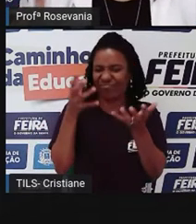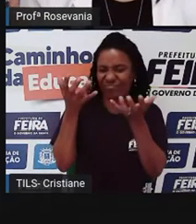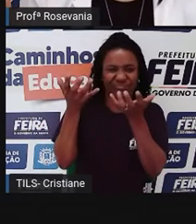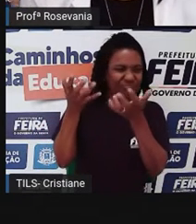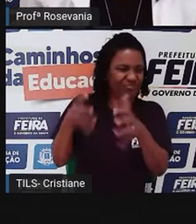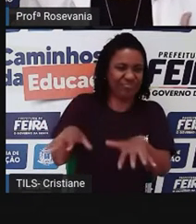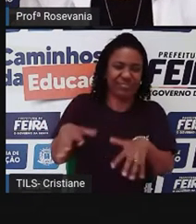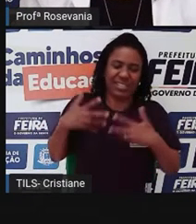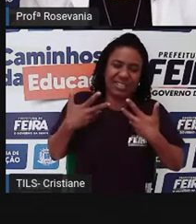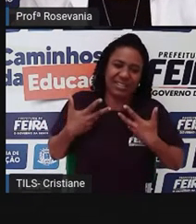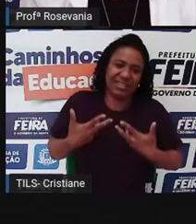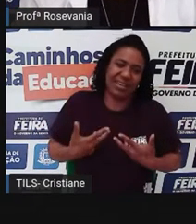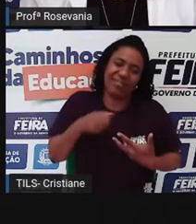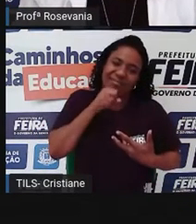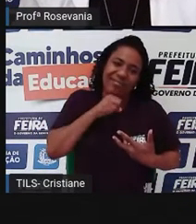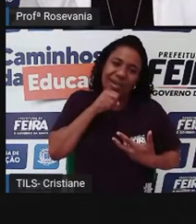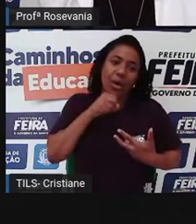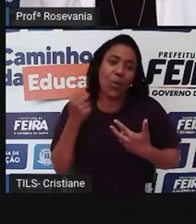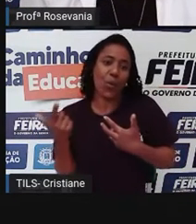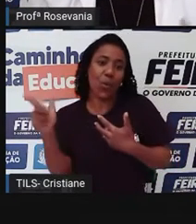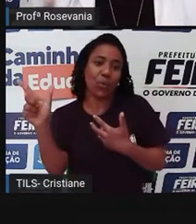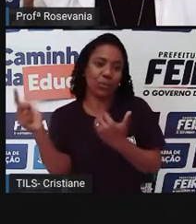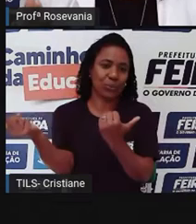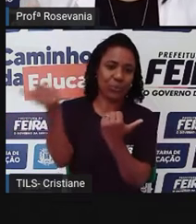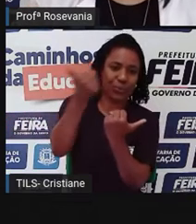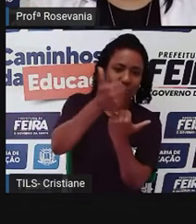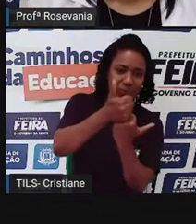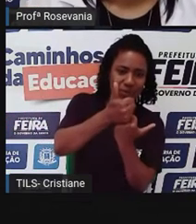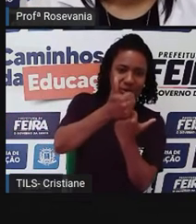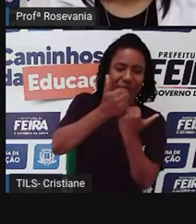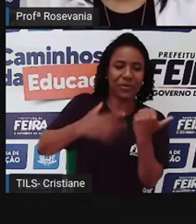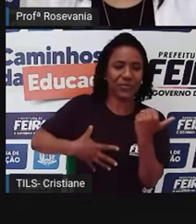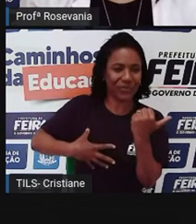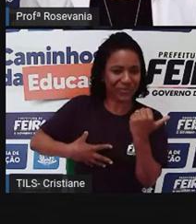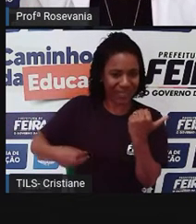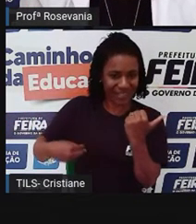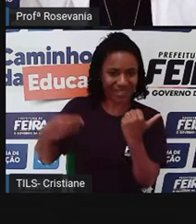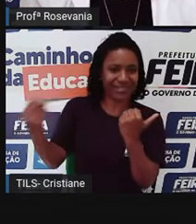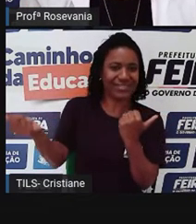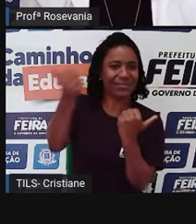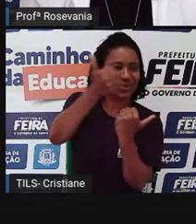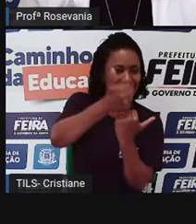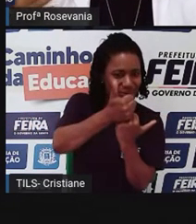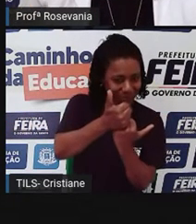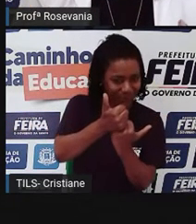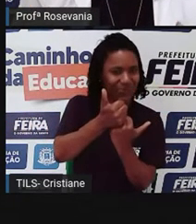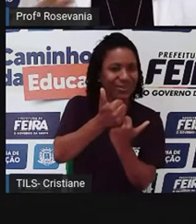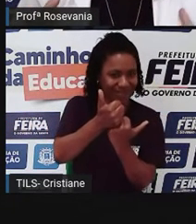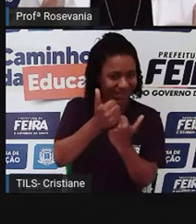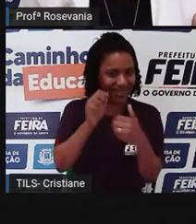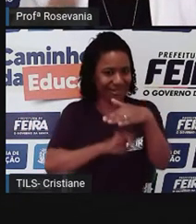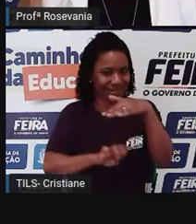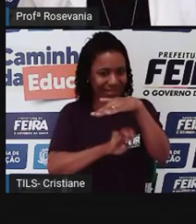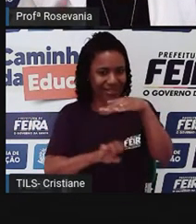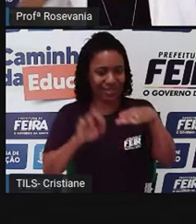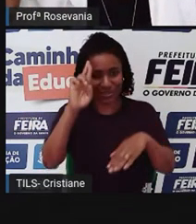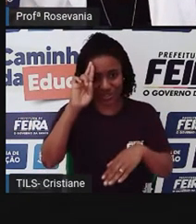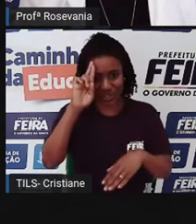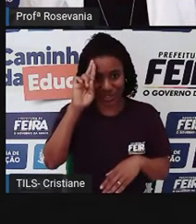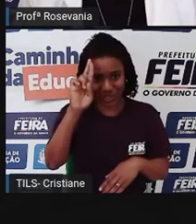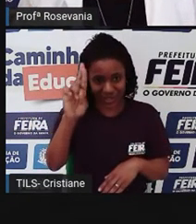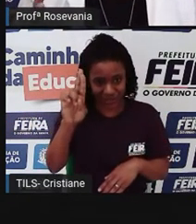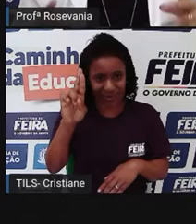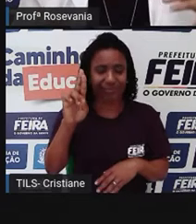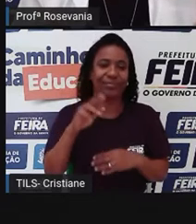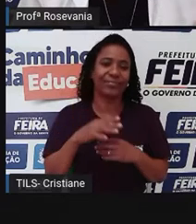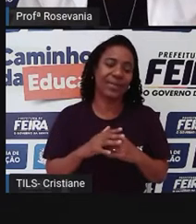ficar ali à frente daquela empresa, escolhe um dos filhos para assumir à frente da empresa. Às vezes, antes até de ter